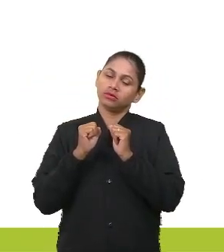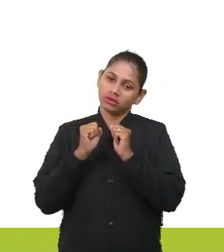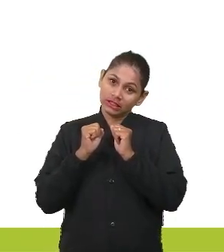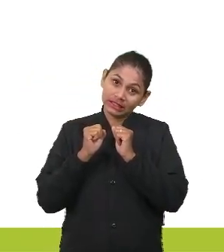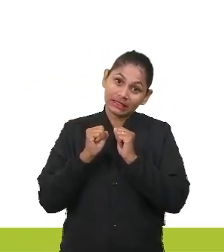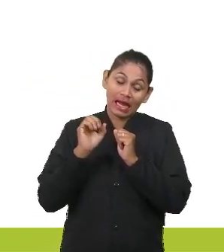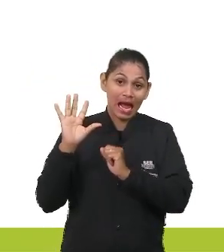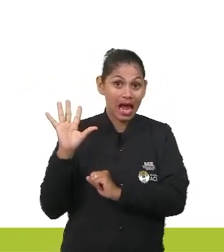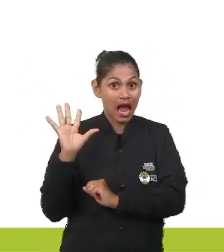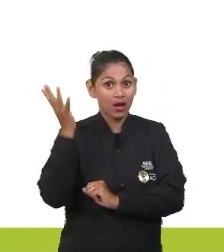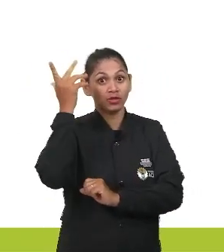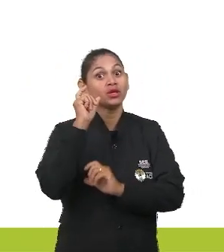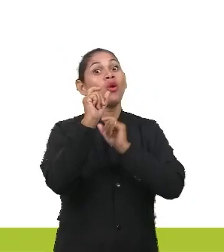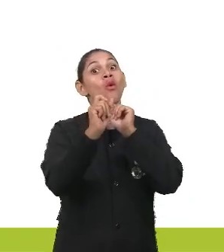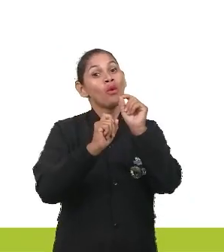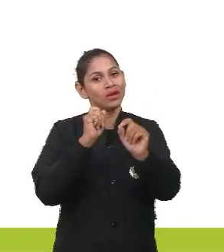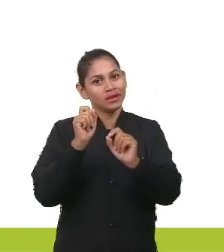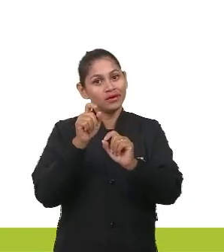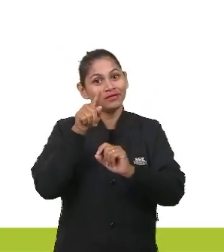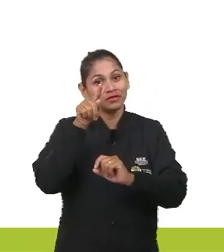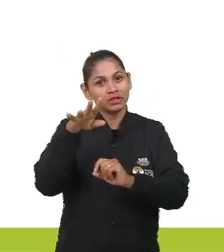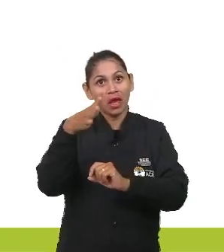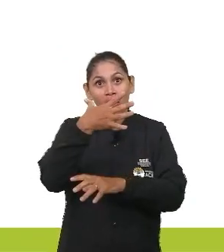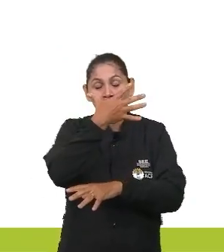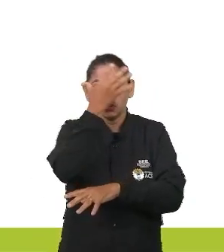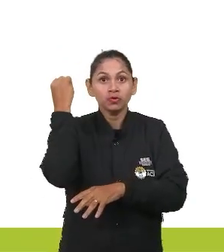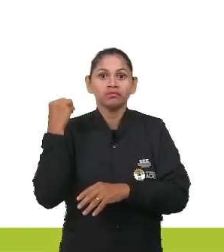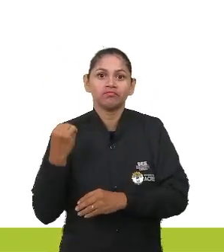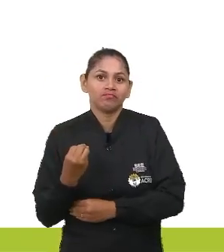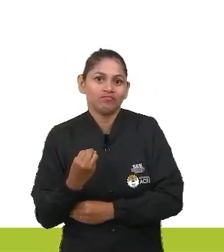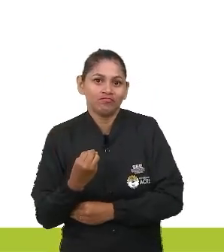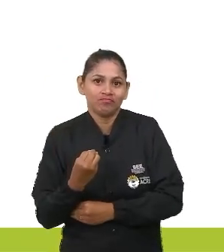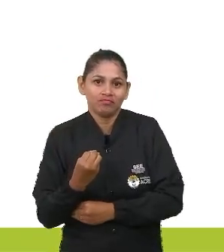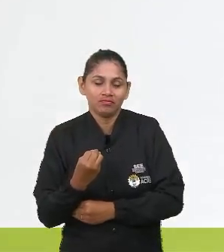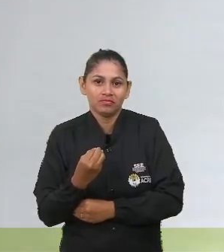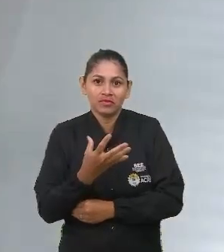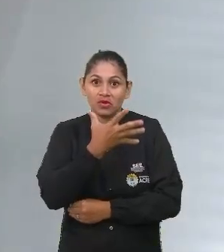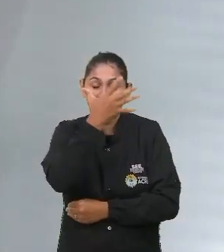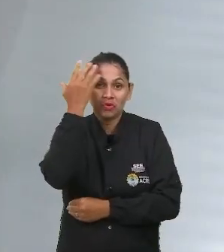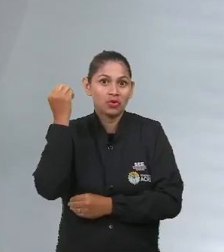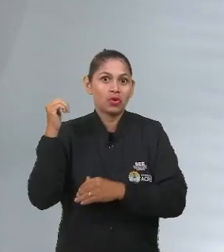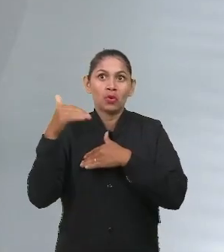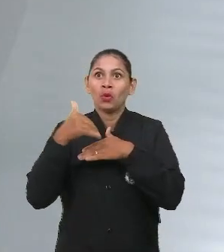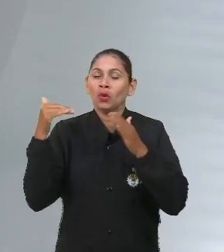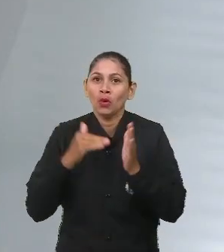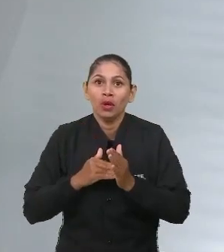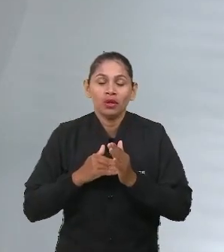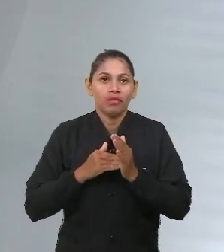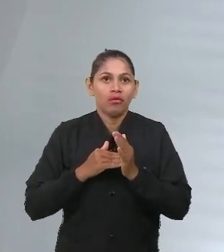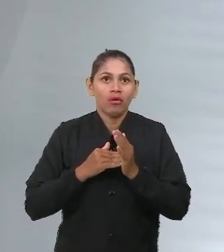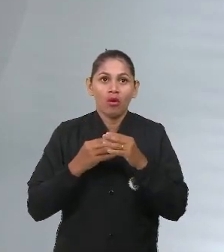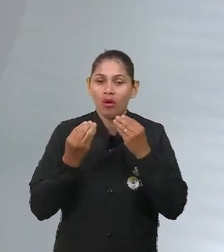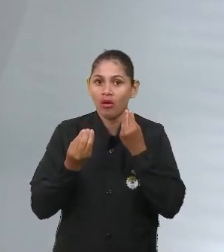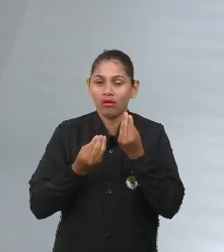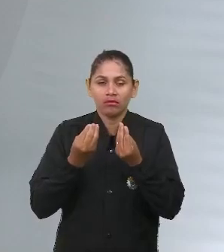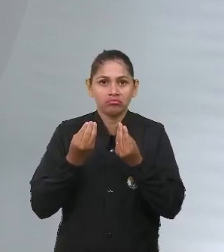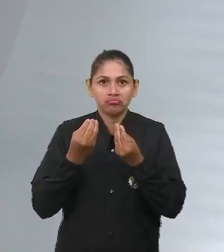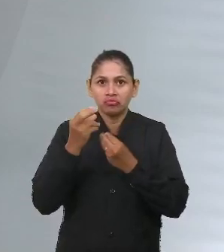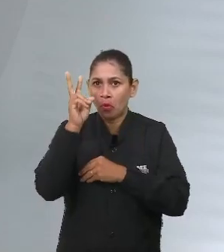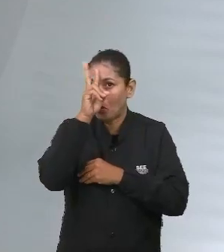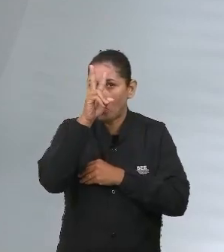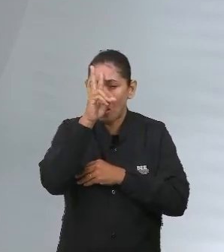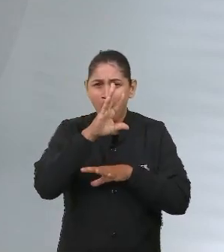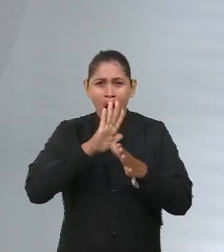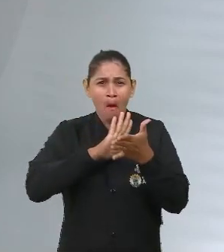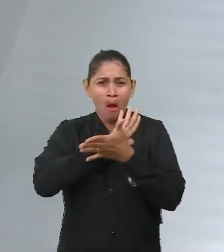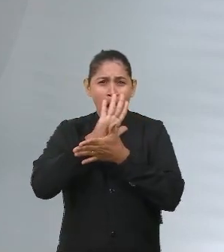vai dar um branco ali, você esquece, ou poderia chamar a tela preta, né? que ela desliga tudo e você não lembra mais de